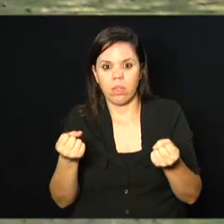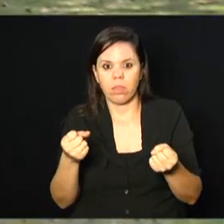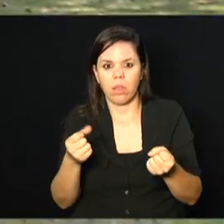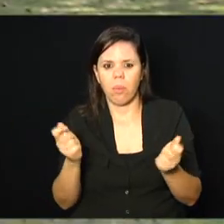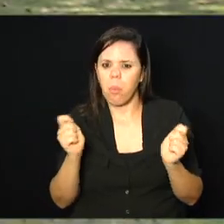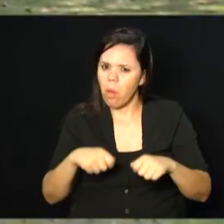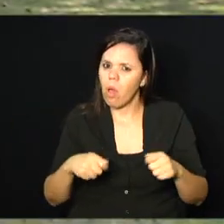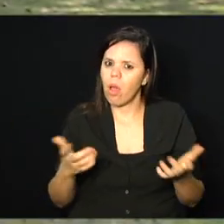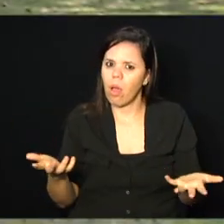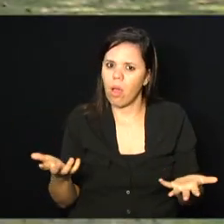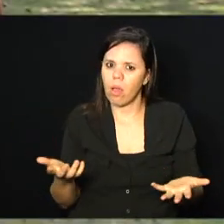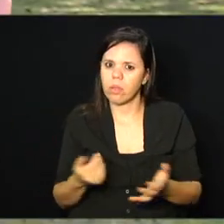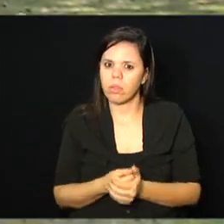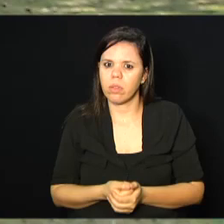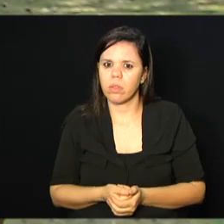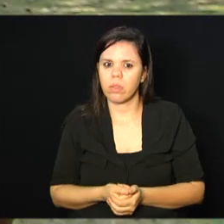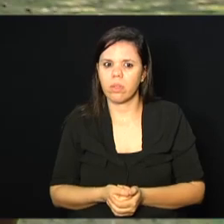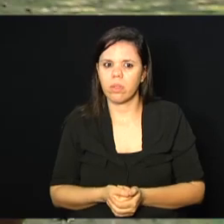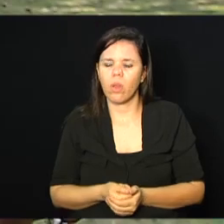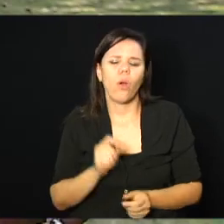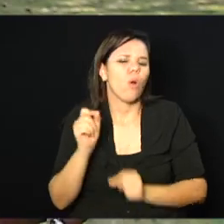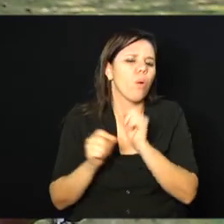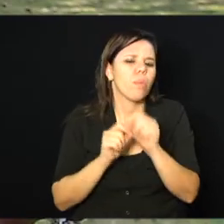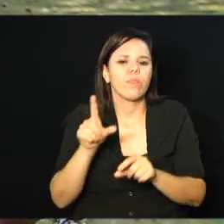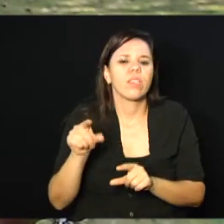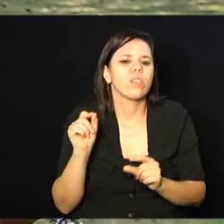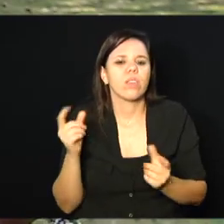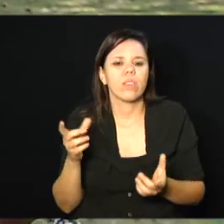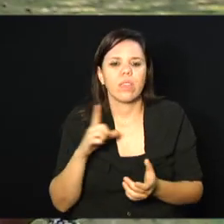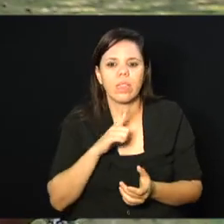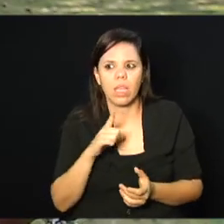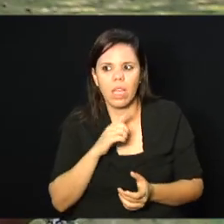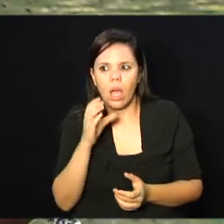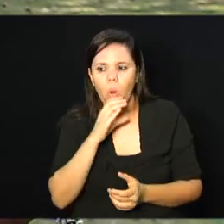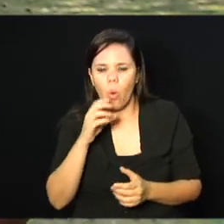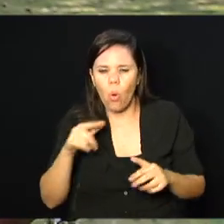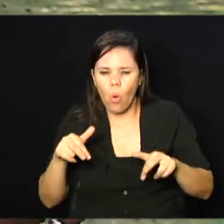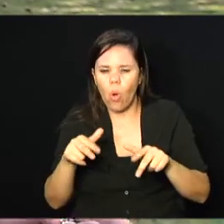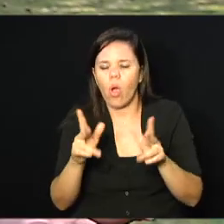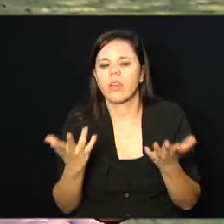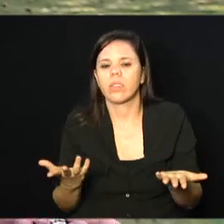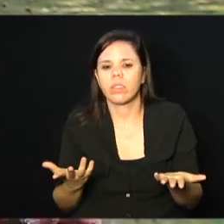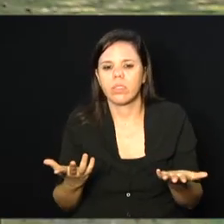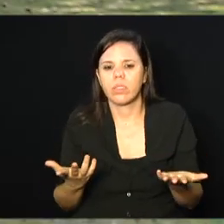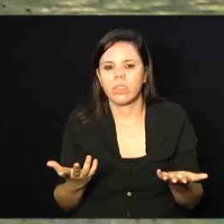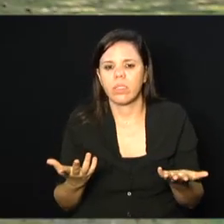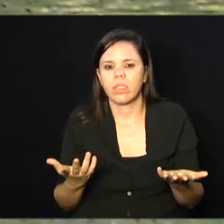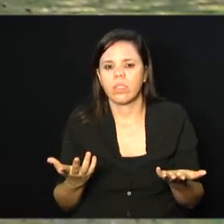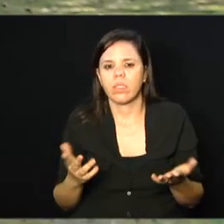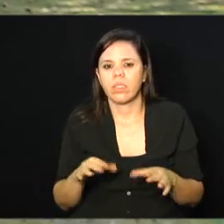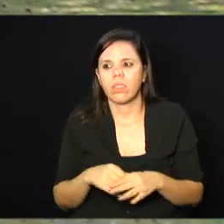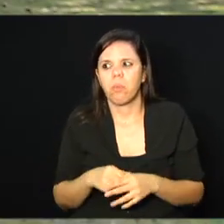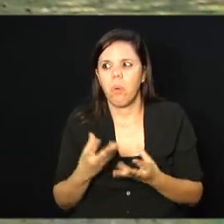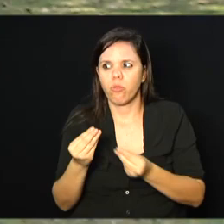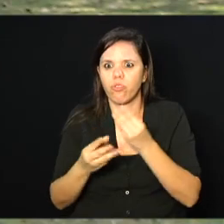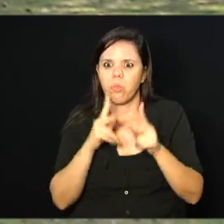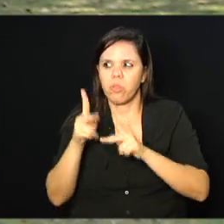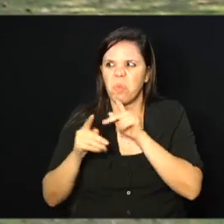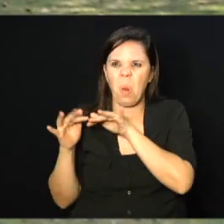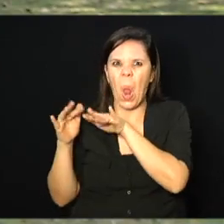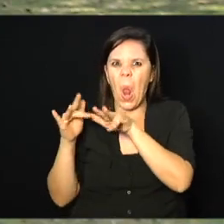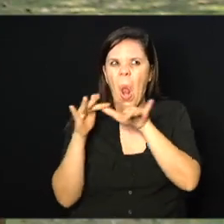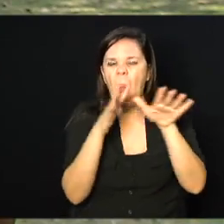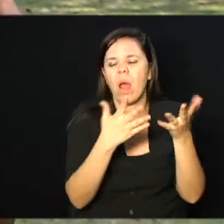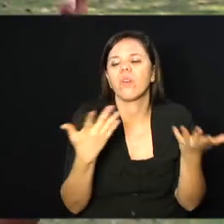escolhem? São corridas, assim, ele falou da corrida integração, né? São corridas com multidões. Então, vocês escolhem corridas